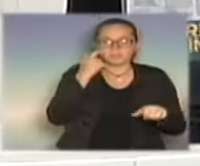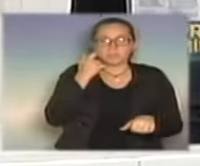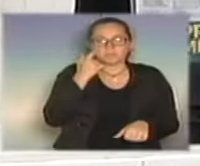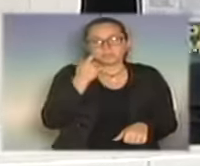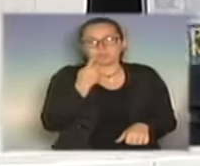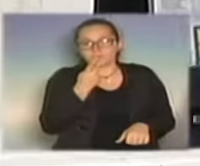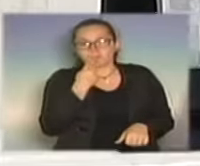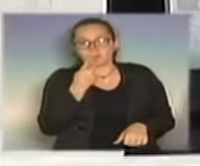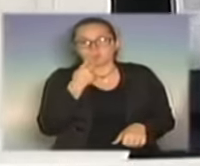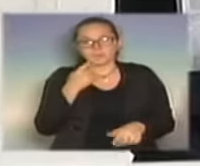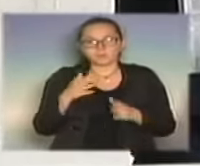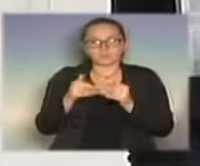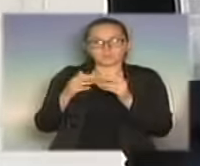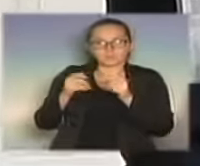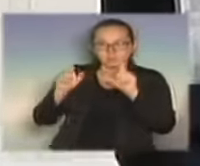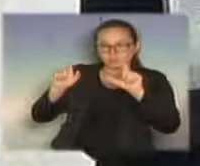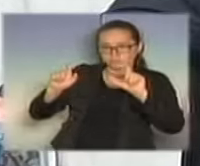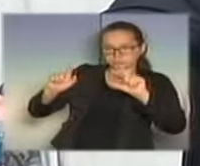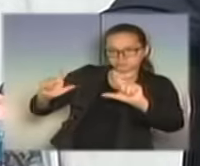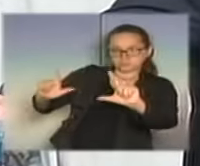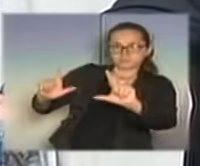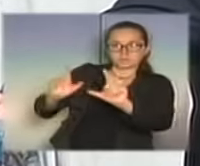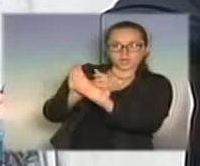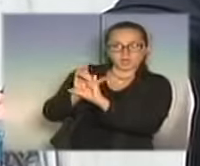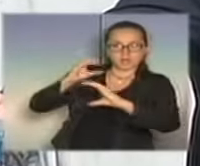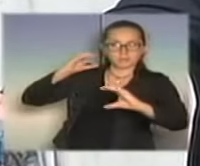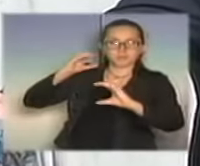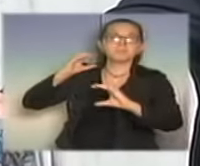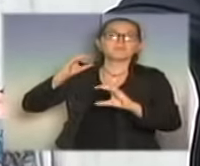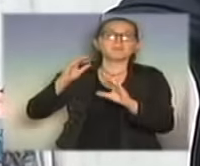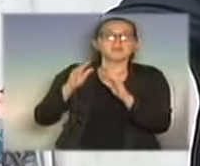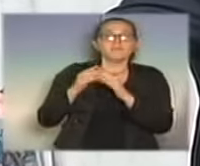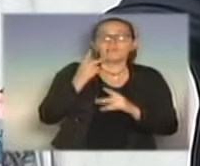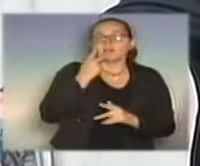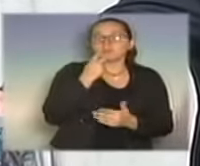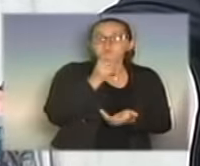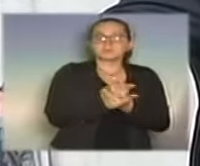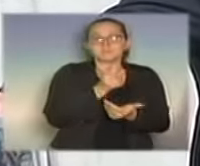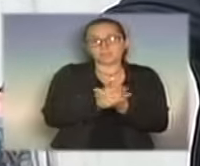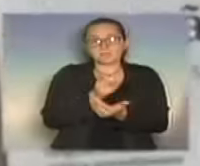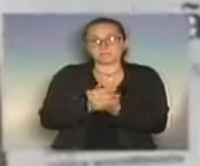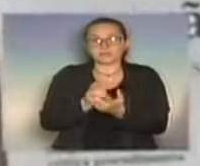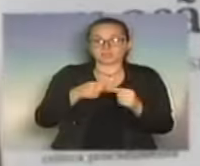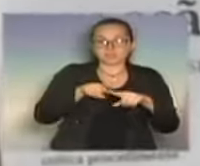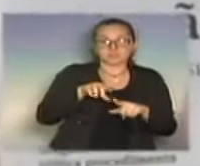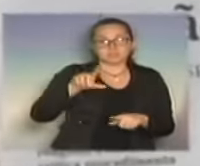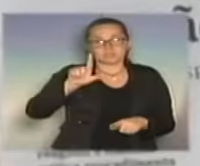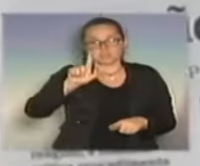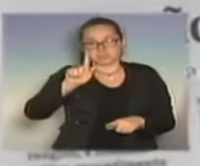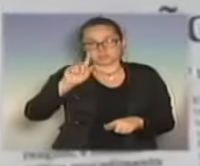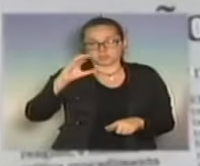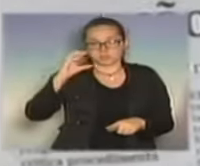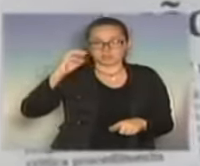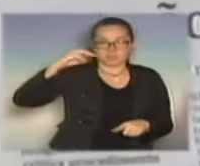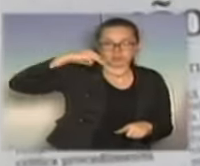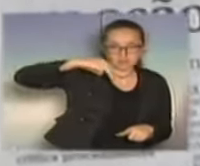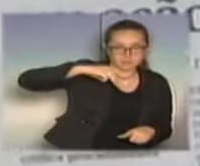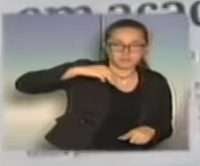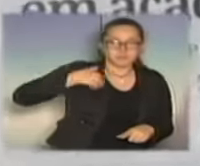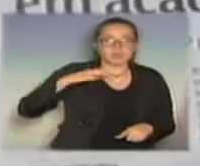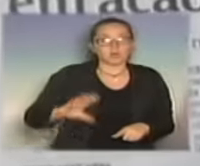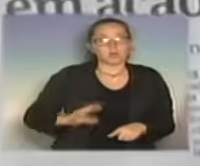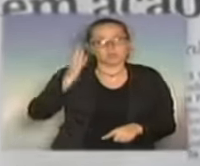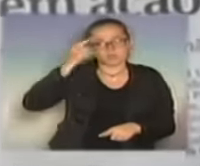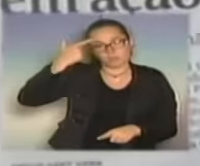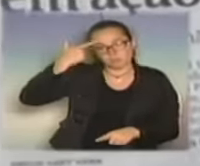podia para o câmera dar um zoom, por favor, dizendo aqui, como sempre, que a GCM aqui naquela ocorrência onde houve a morte